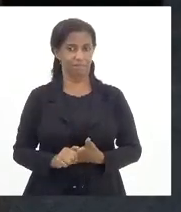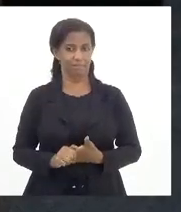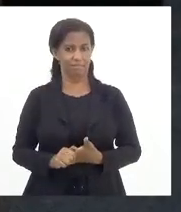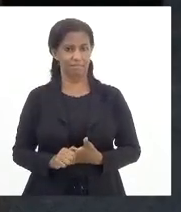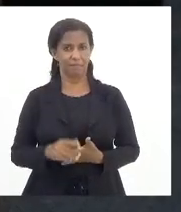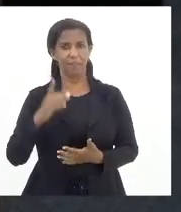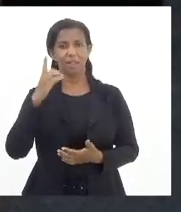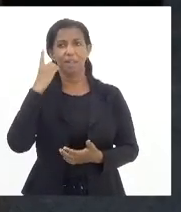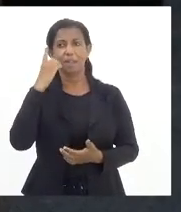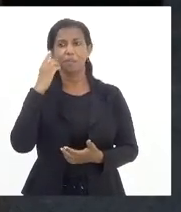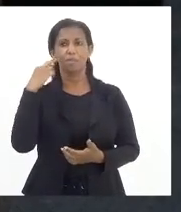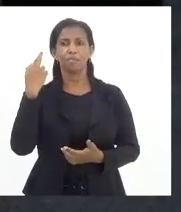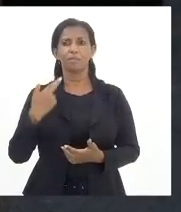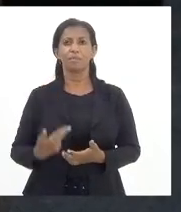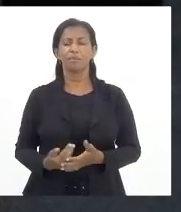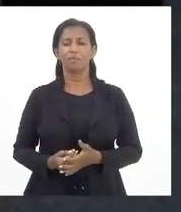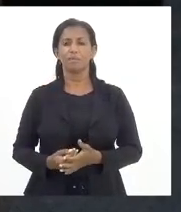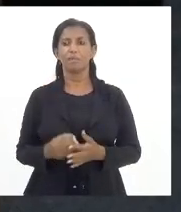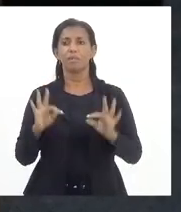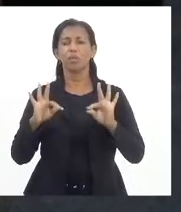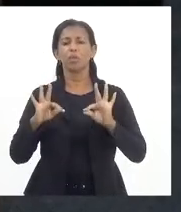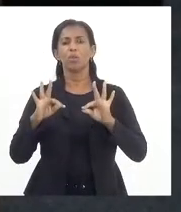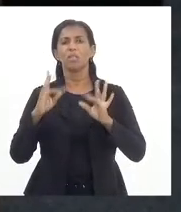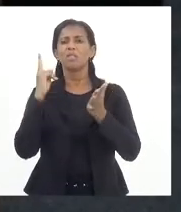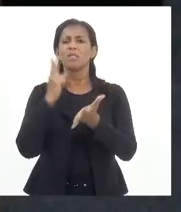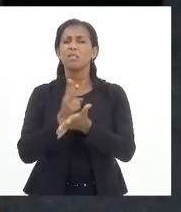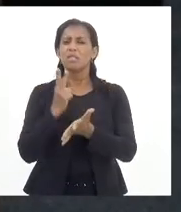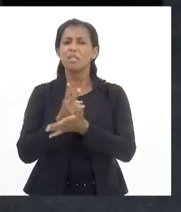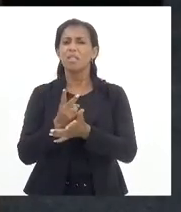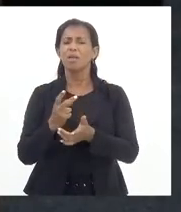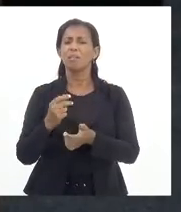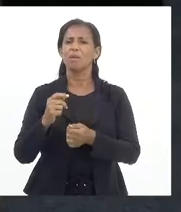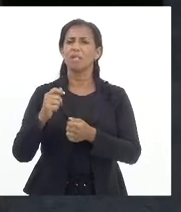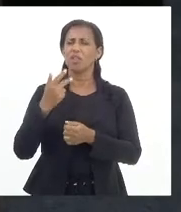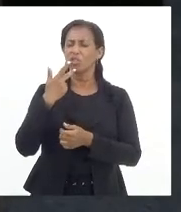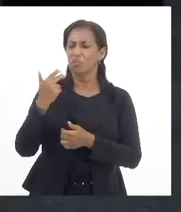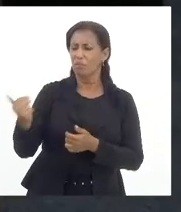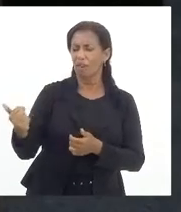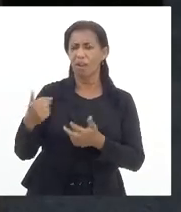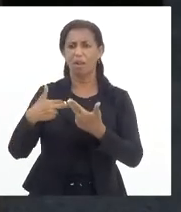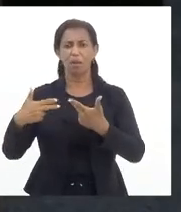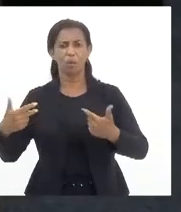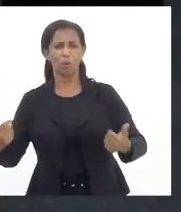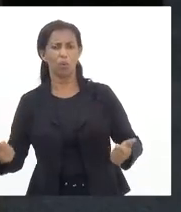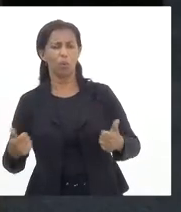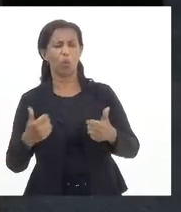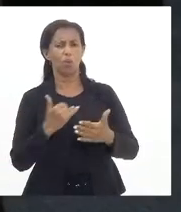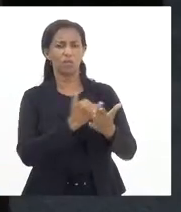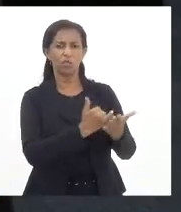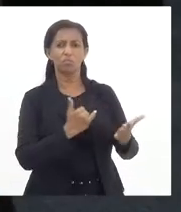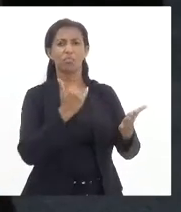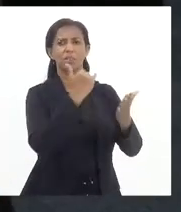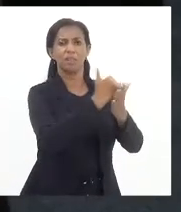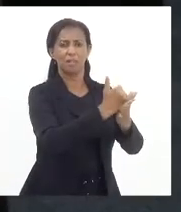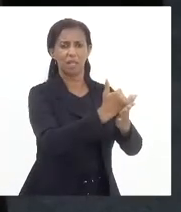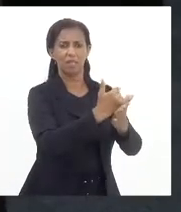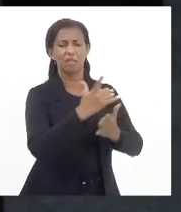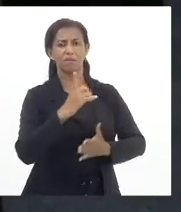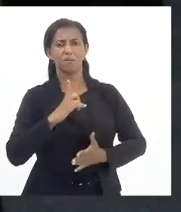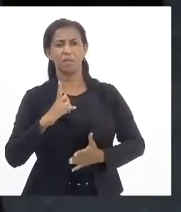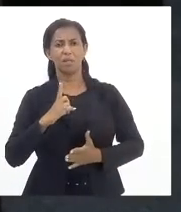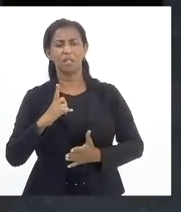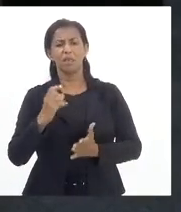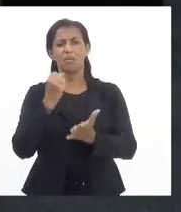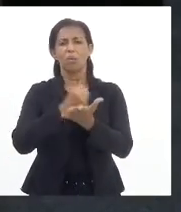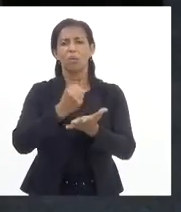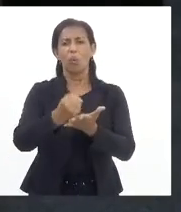Deputada Renata, todas as vezes que a gente faz algum comentário, alguma observação, tenta fazer algum acréscimo que tenha a ver com